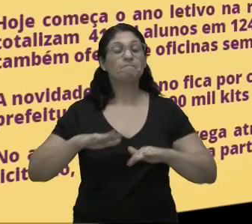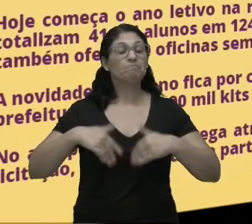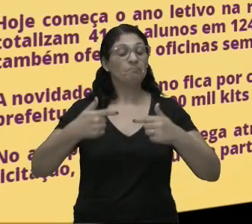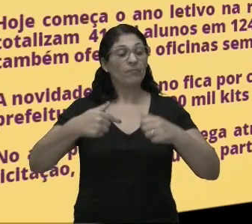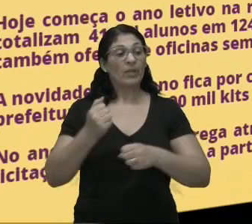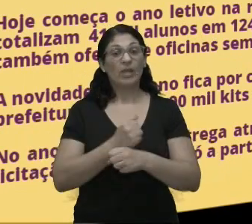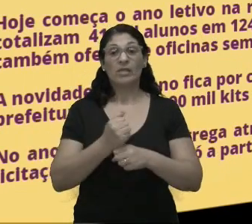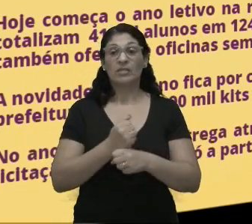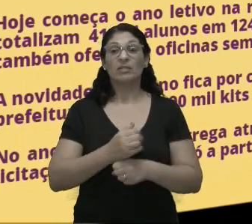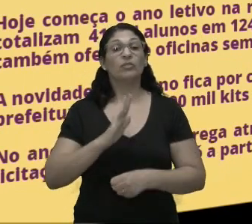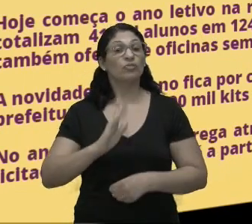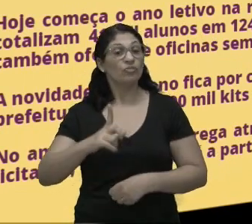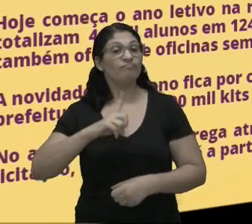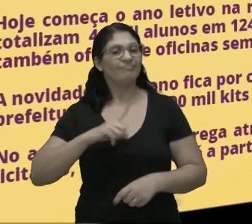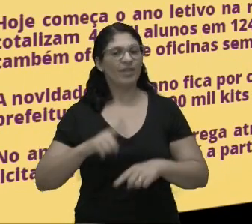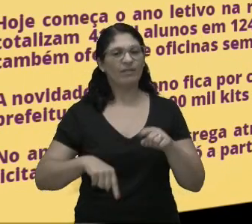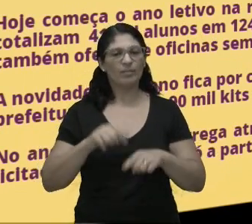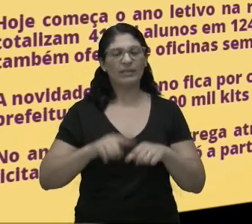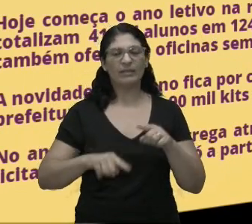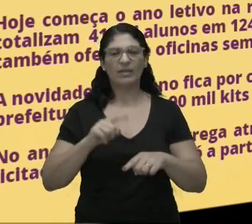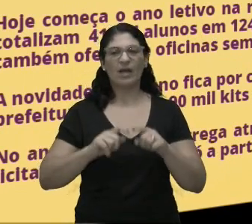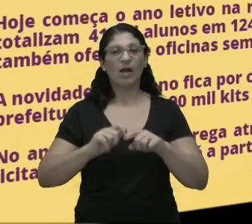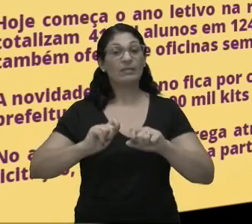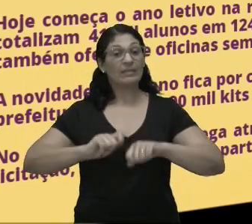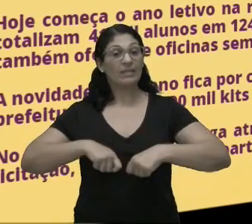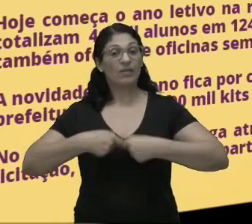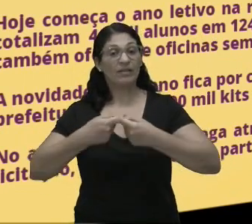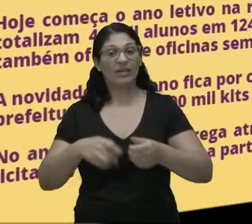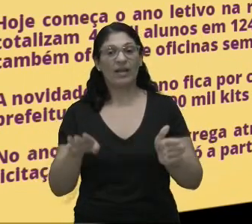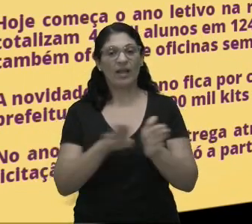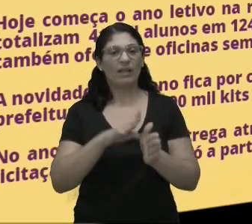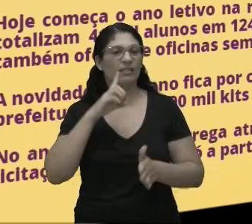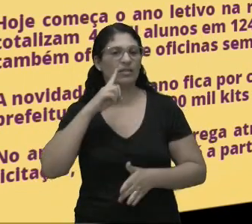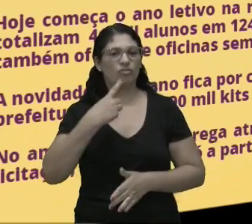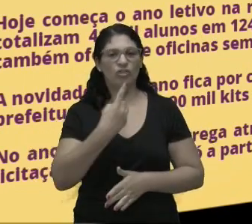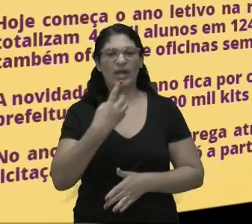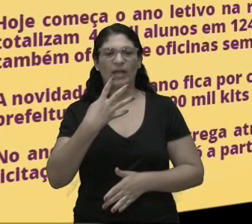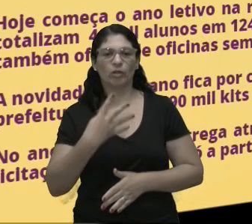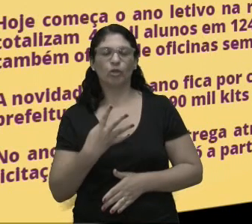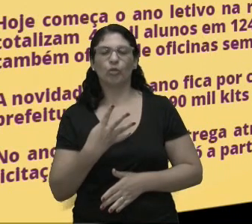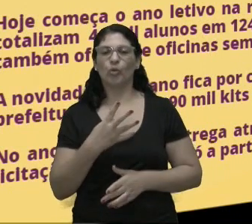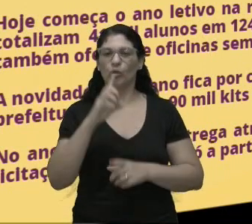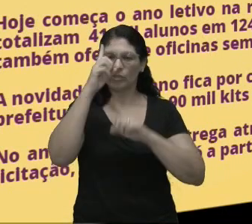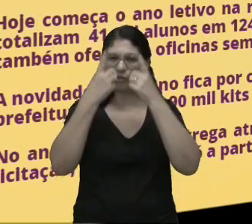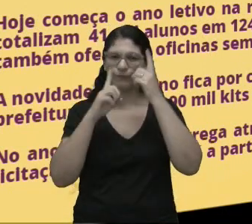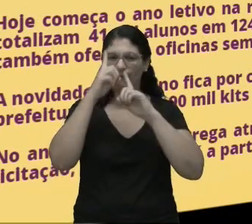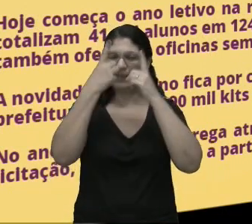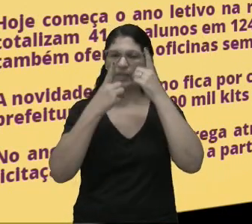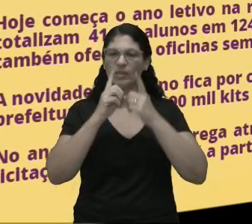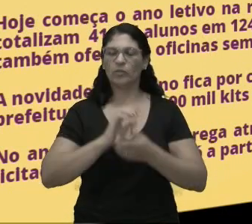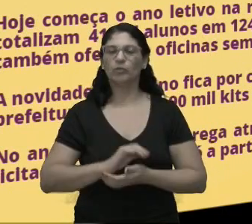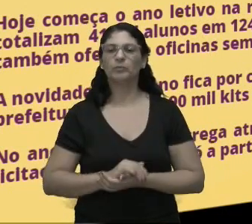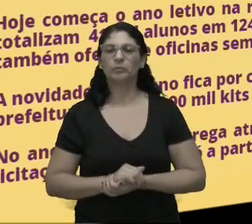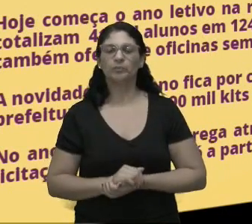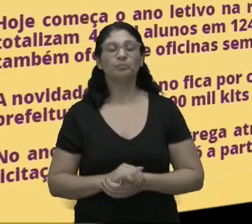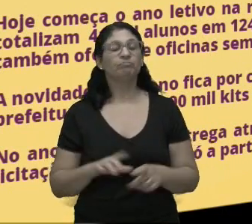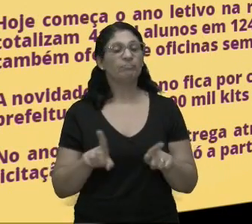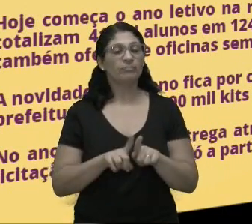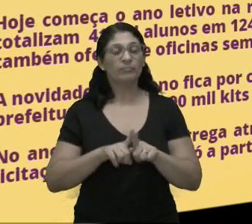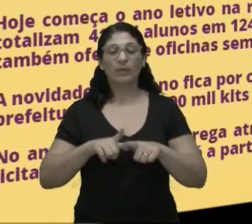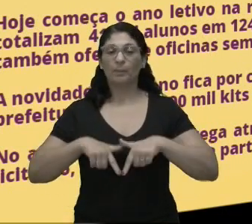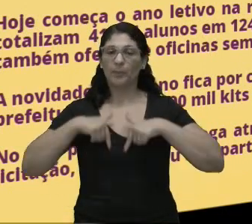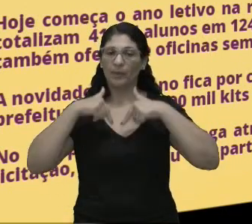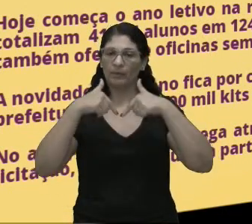os materiais escolares que serão entregues até o dia 14 de fevereiro. acho que também é uma ação